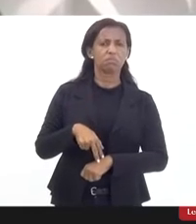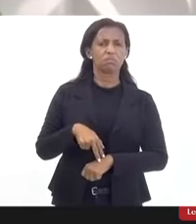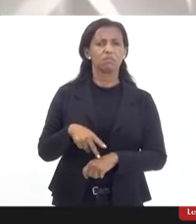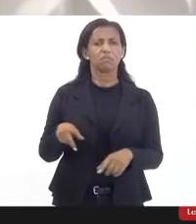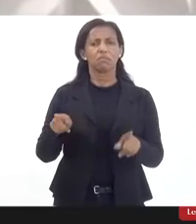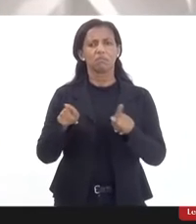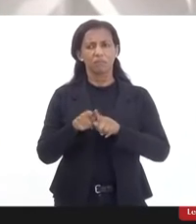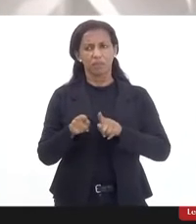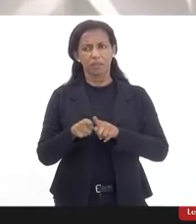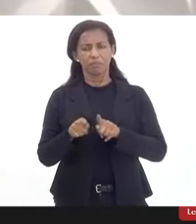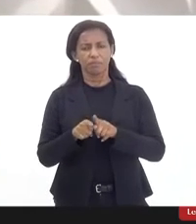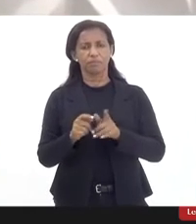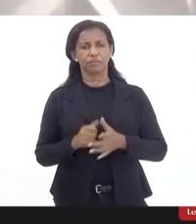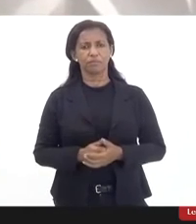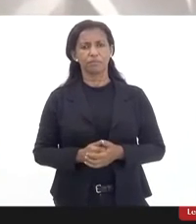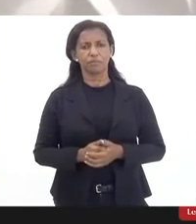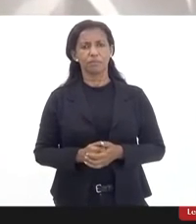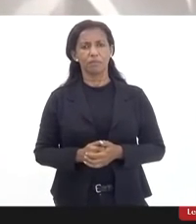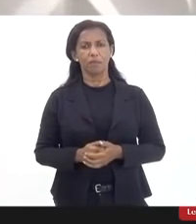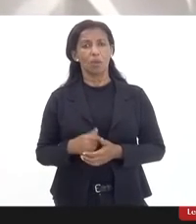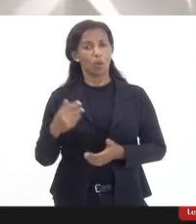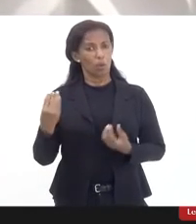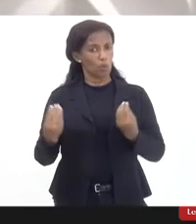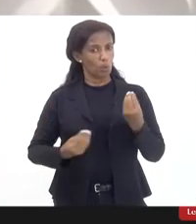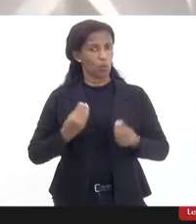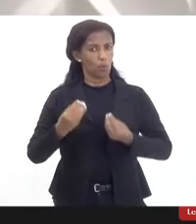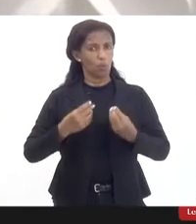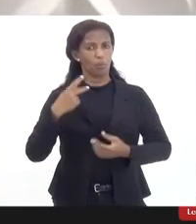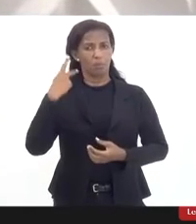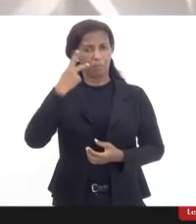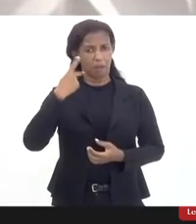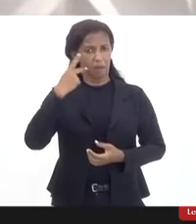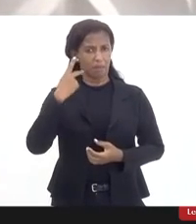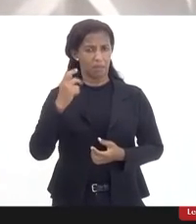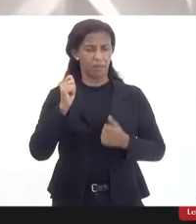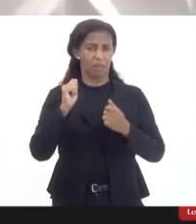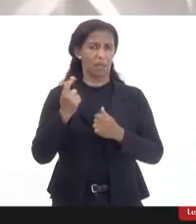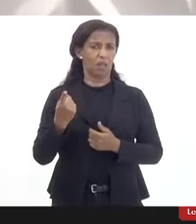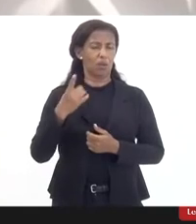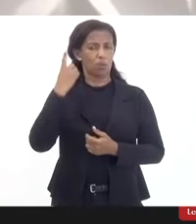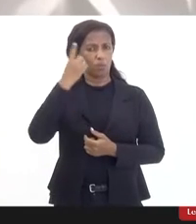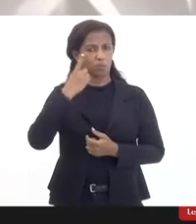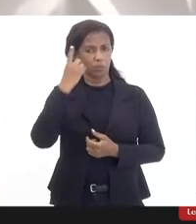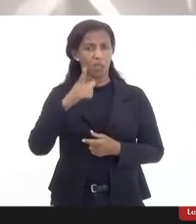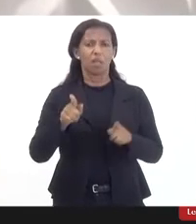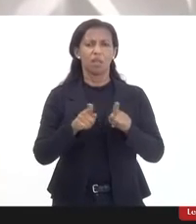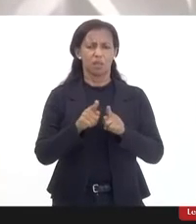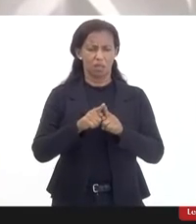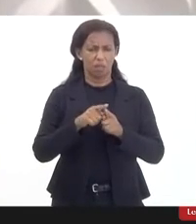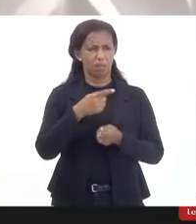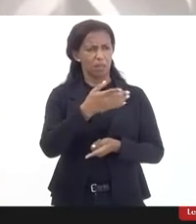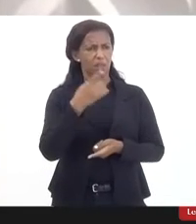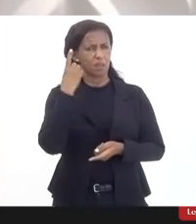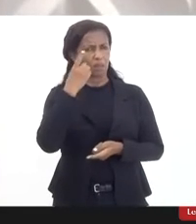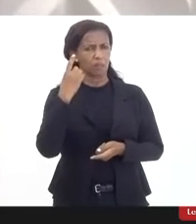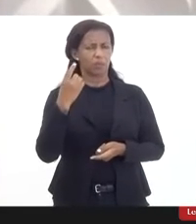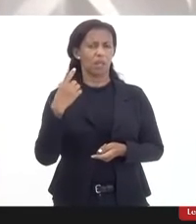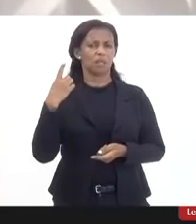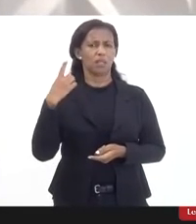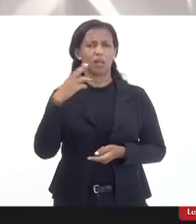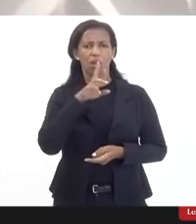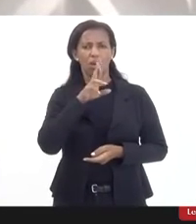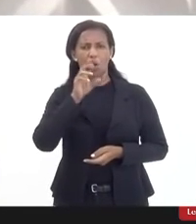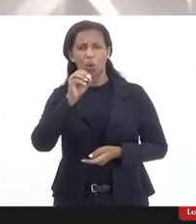também individualmente como parlamentar à sua disposição e tenho certeza que o deputado Marcelo Cabelereiro e a deputada